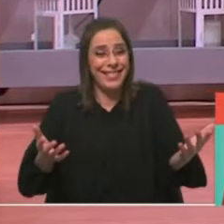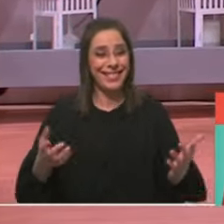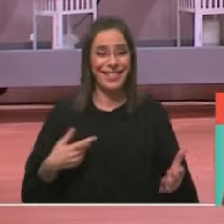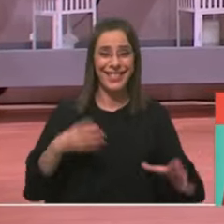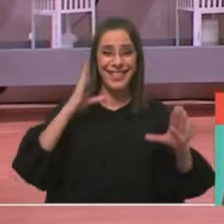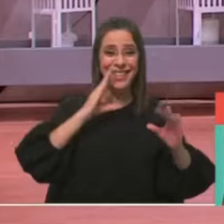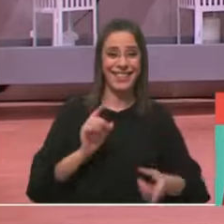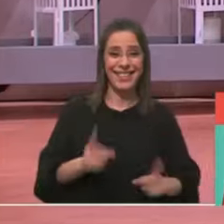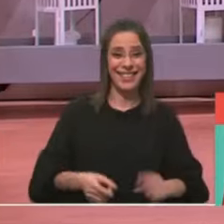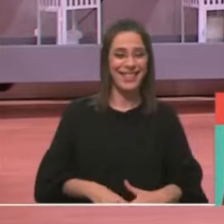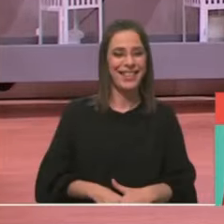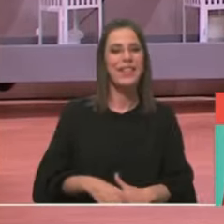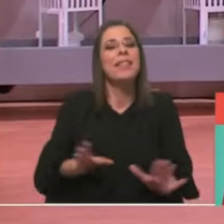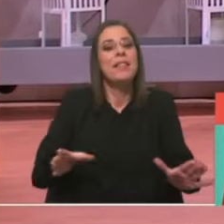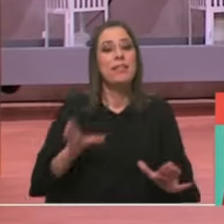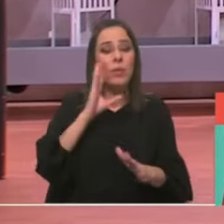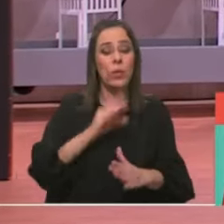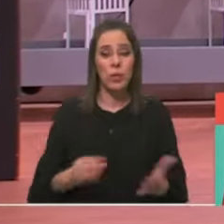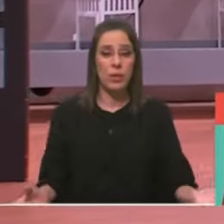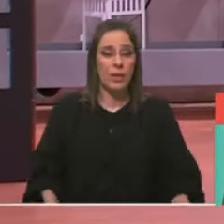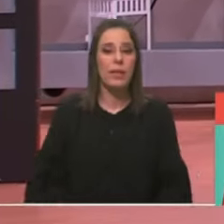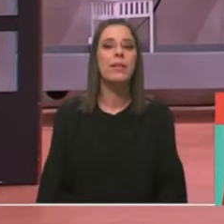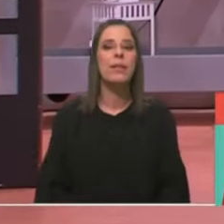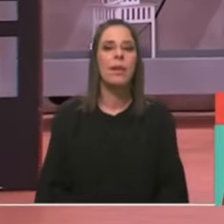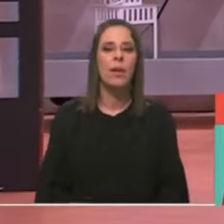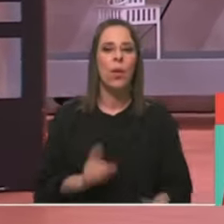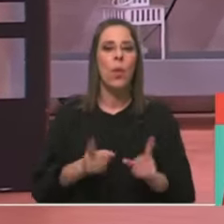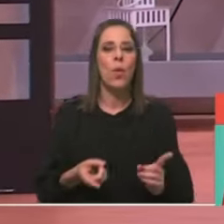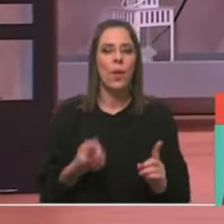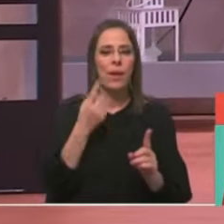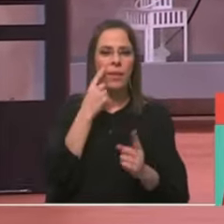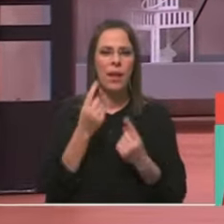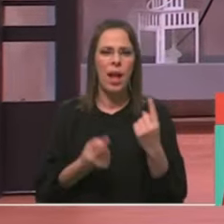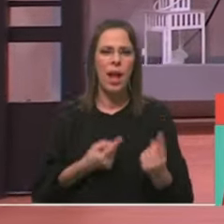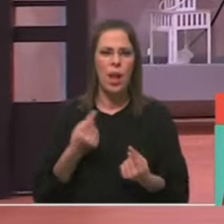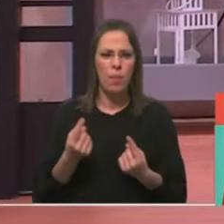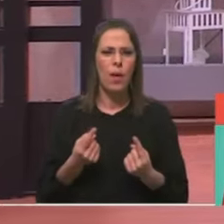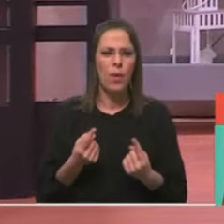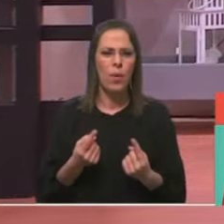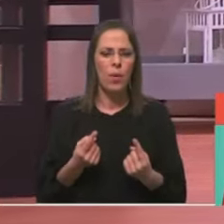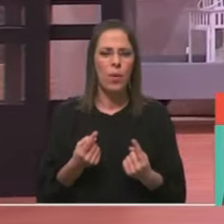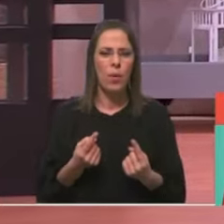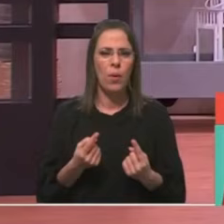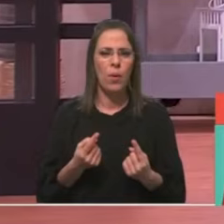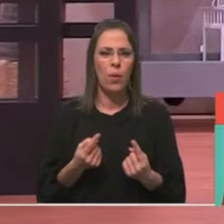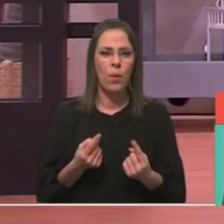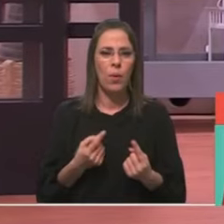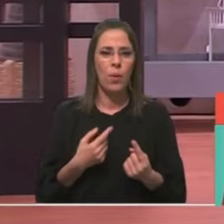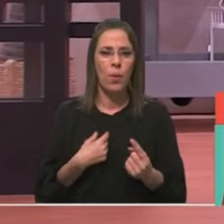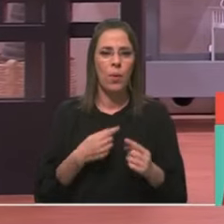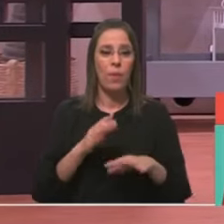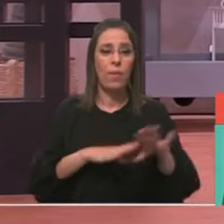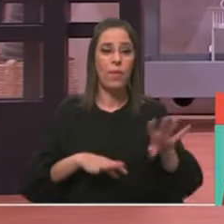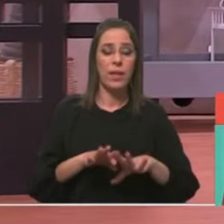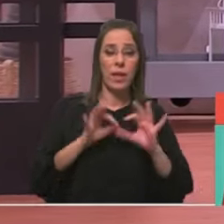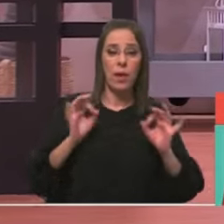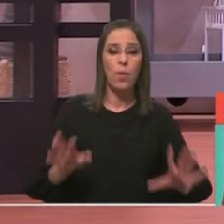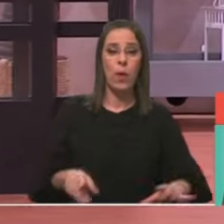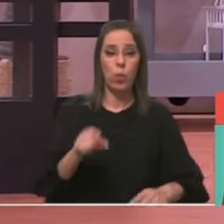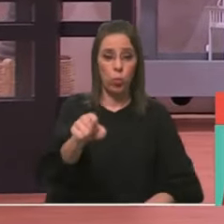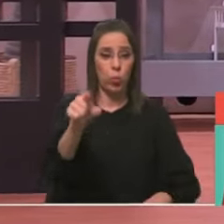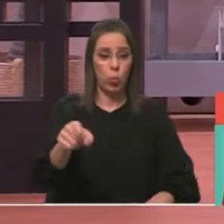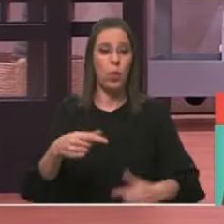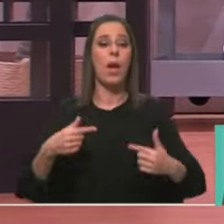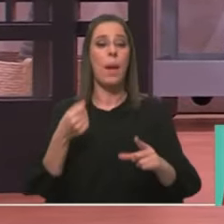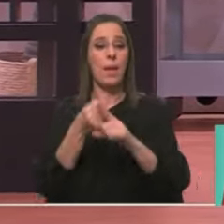a mínima ideia o que é. Ai, não? Não sei, não sei. Temos que ver qualquer coisa e depois temos que reproduzir, acho eu. Temos, não tens